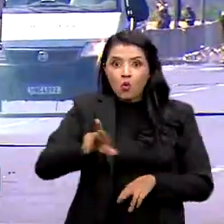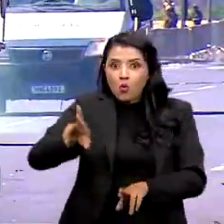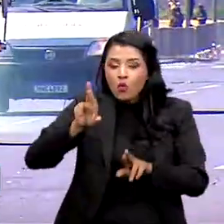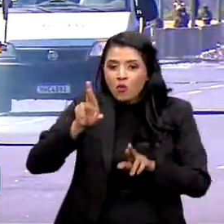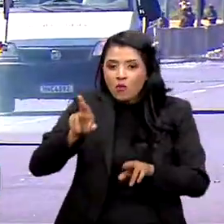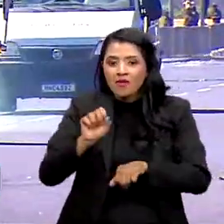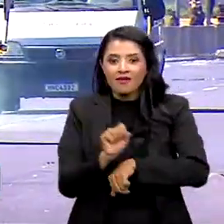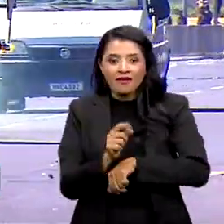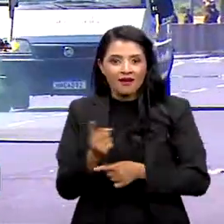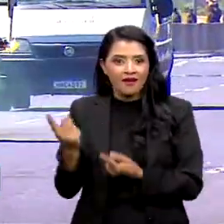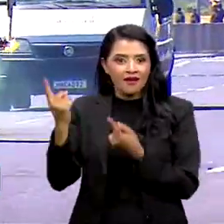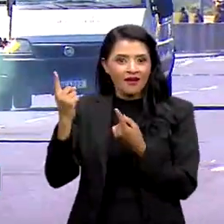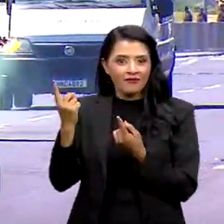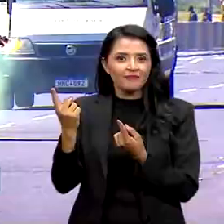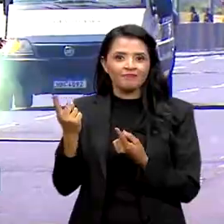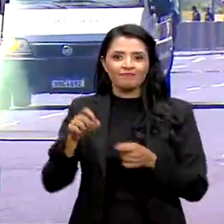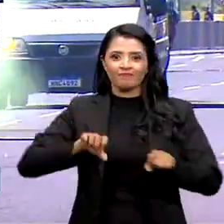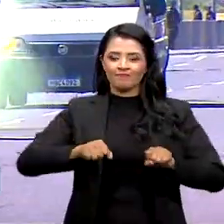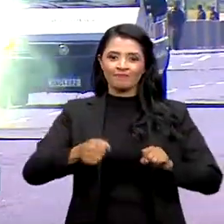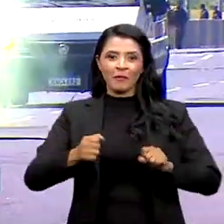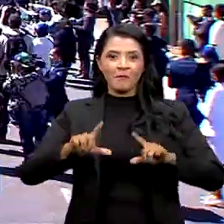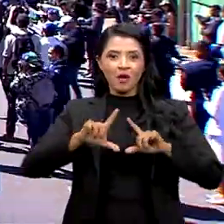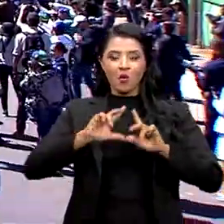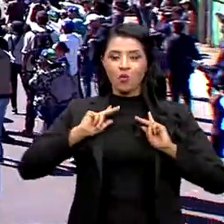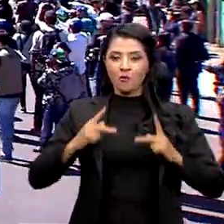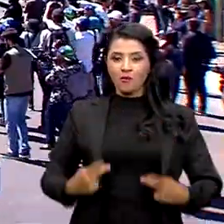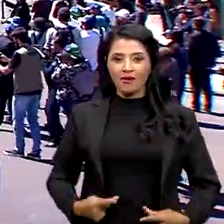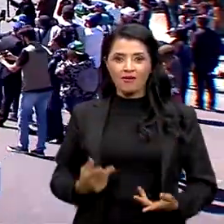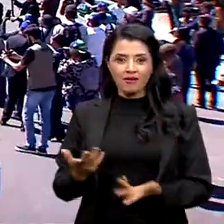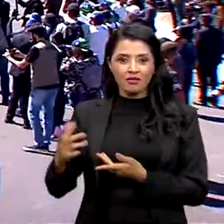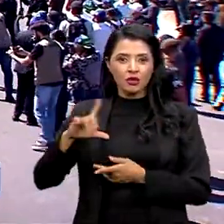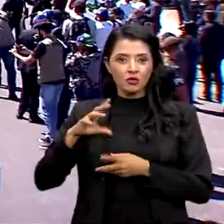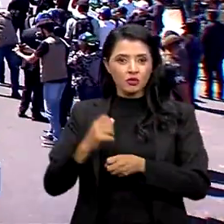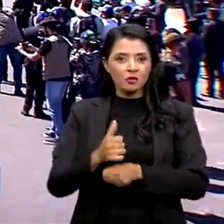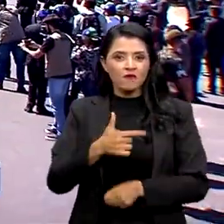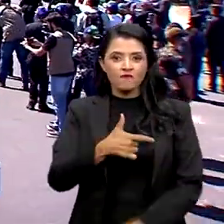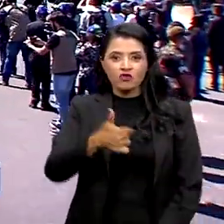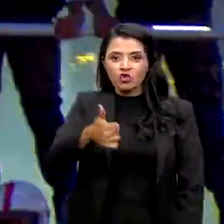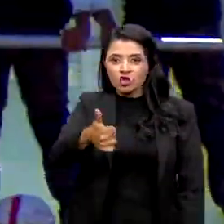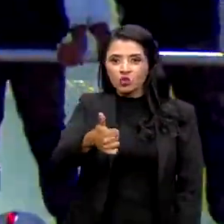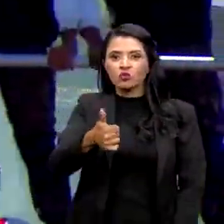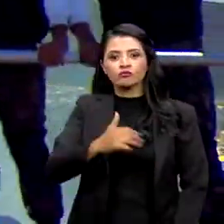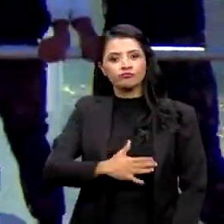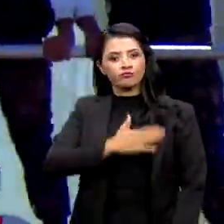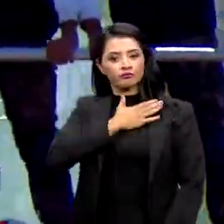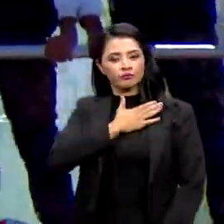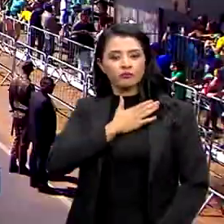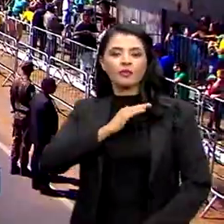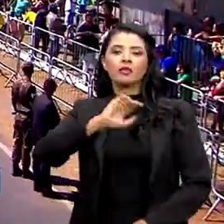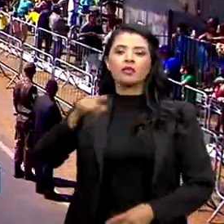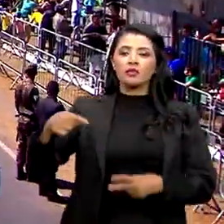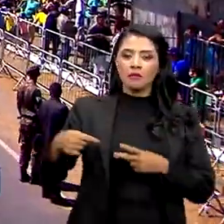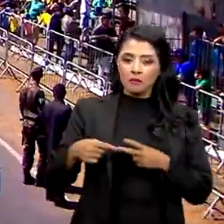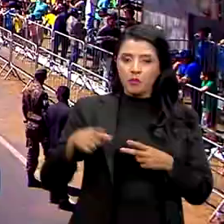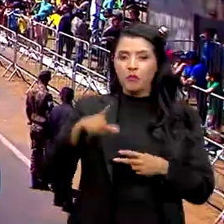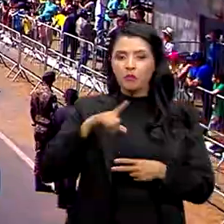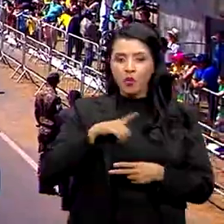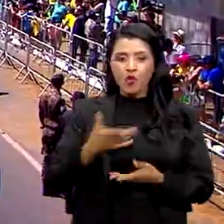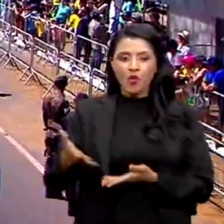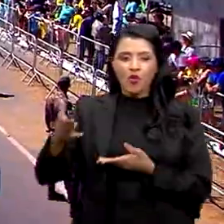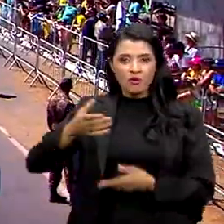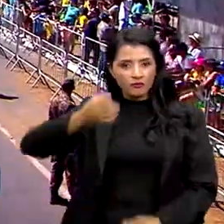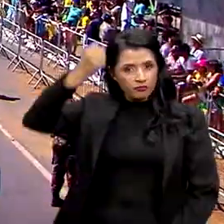a pirâmide humana da Polícia do Exército, composta por 21 militares. Em seguida, os dragões da